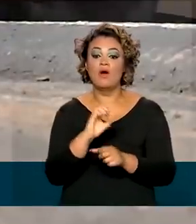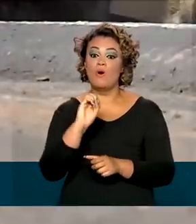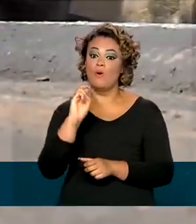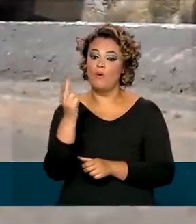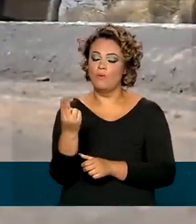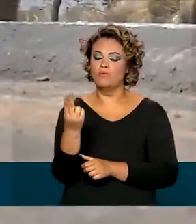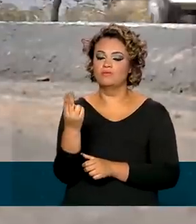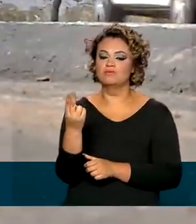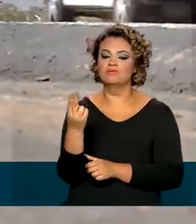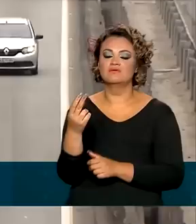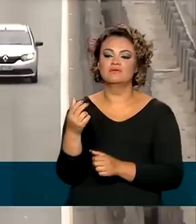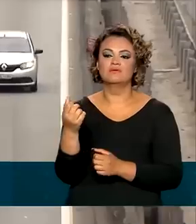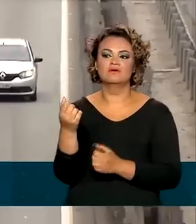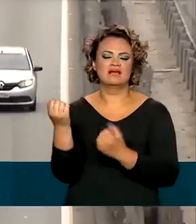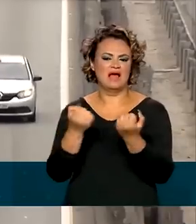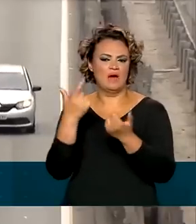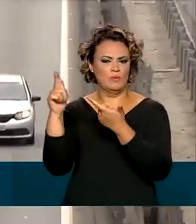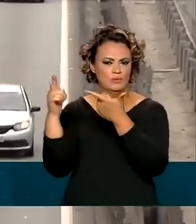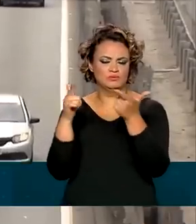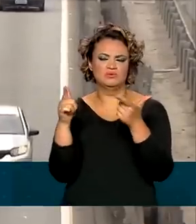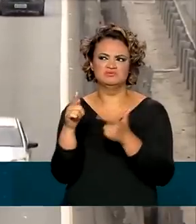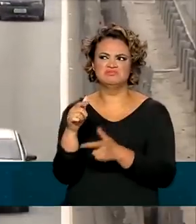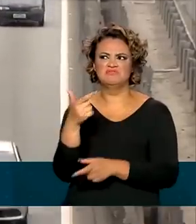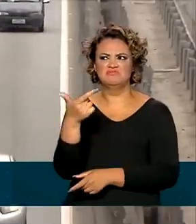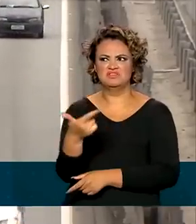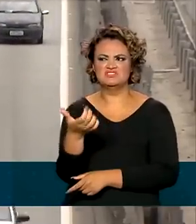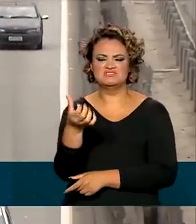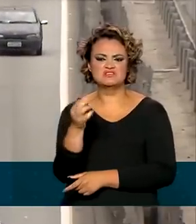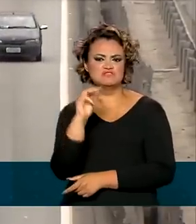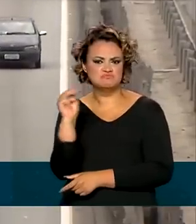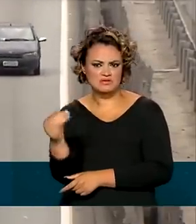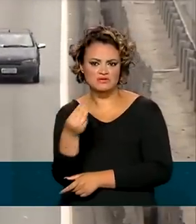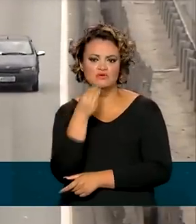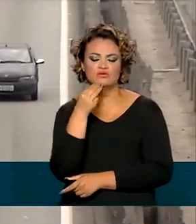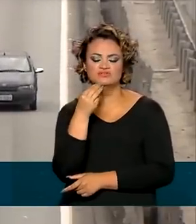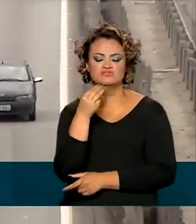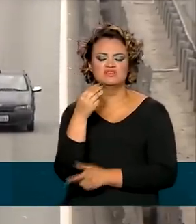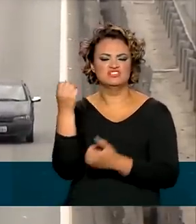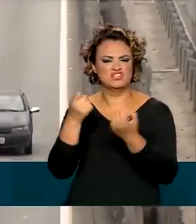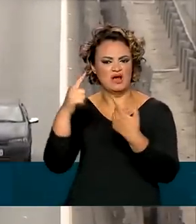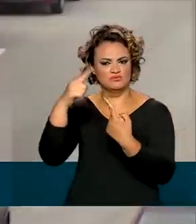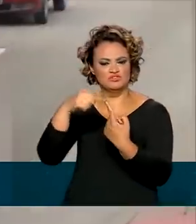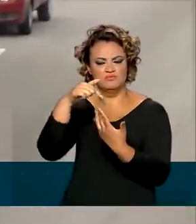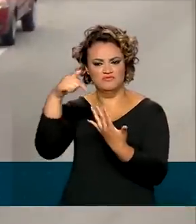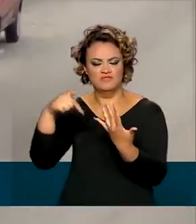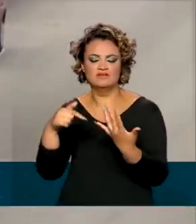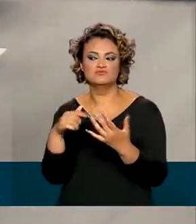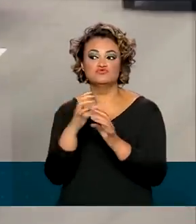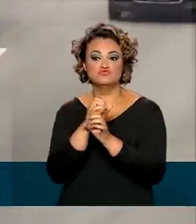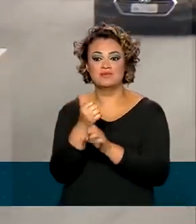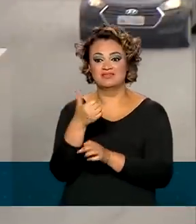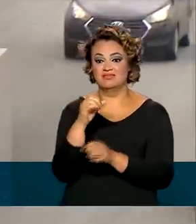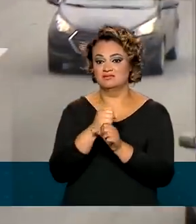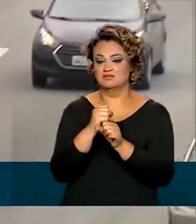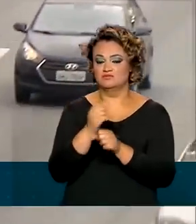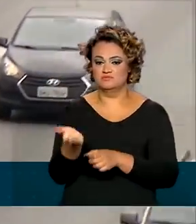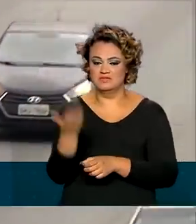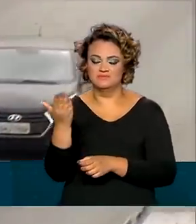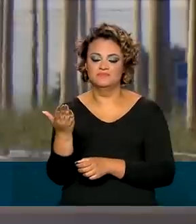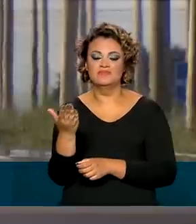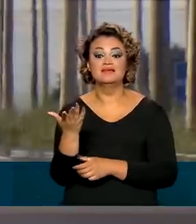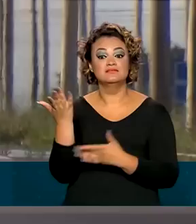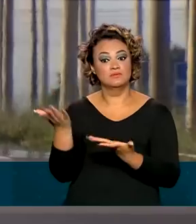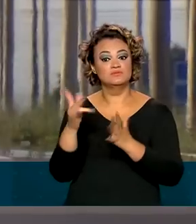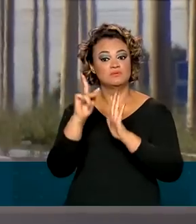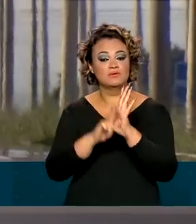são cerca de metade, 26 milhões de veículos têm mais de 10 anos. Outra iniciativa do programa